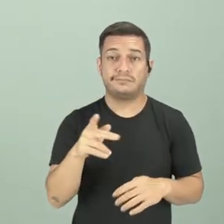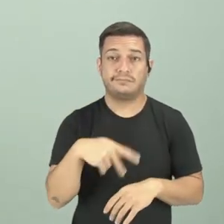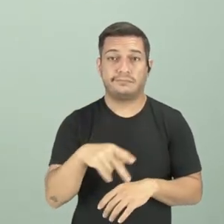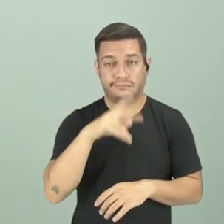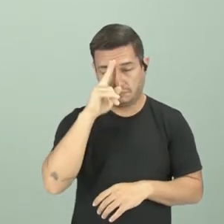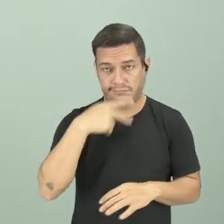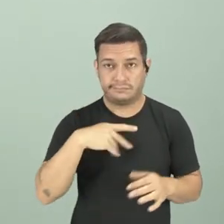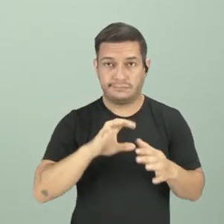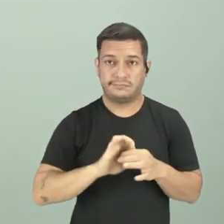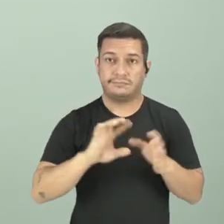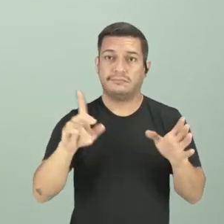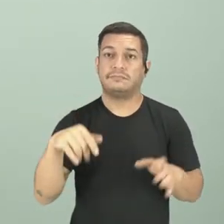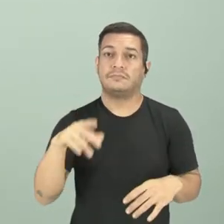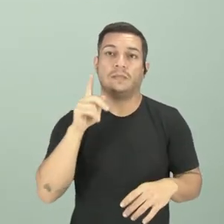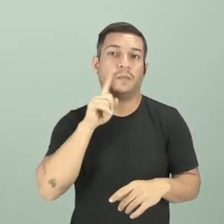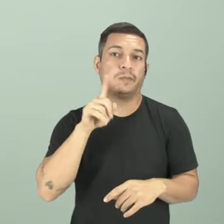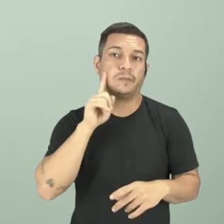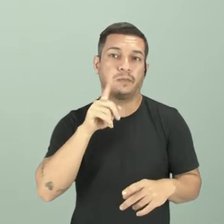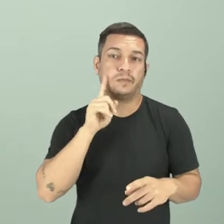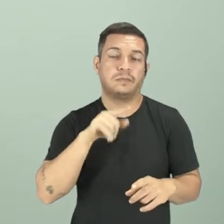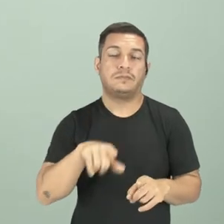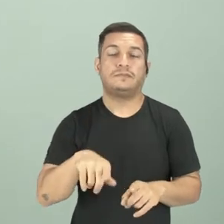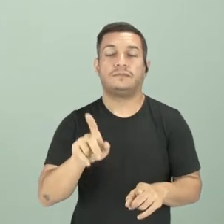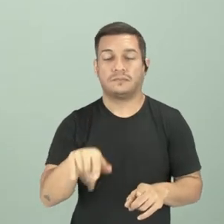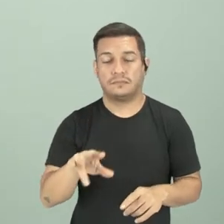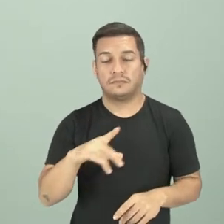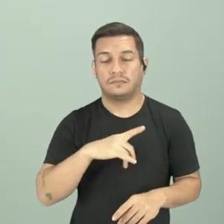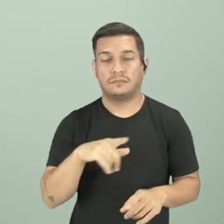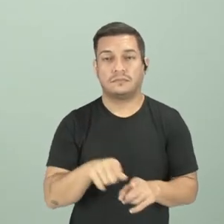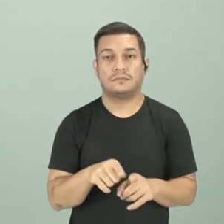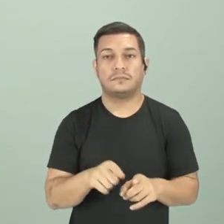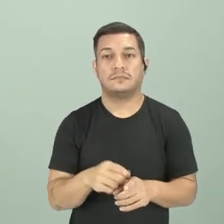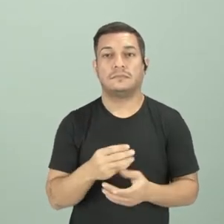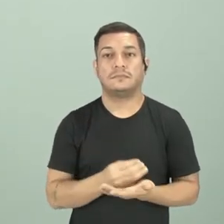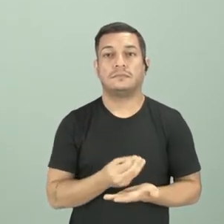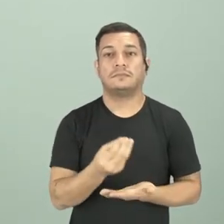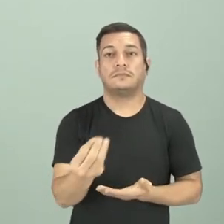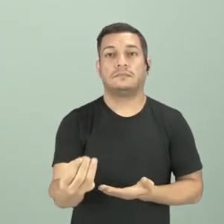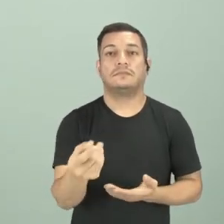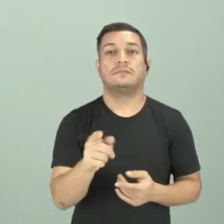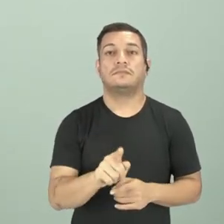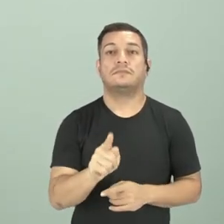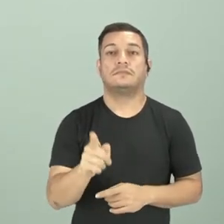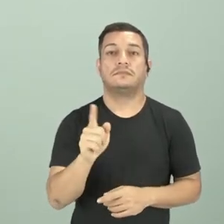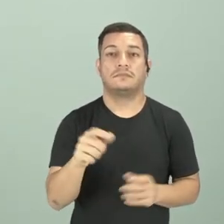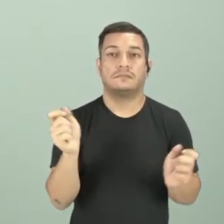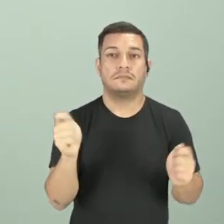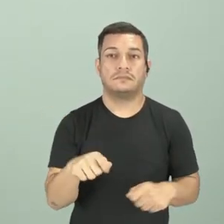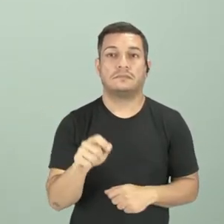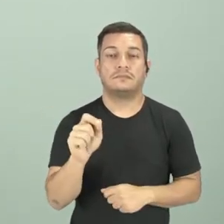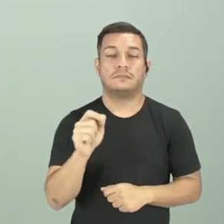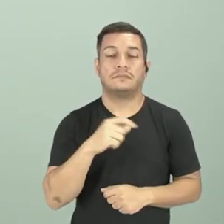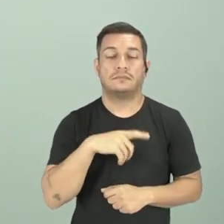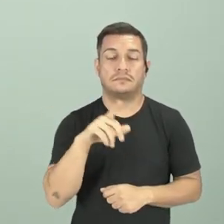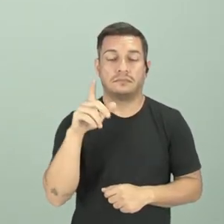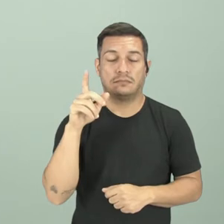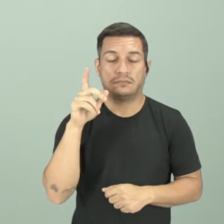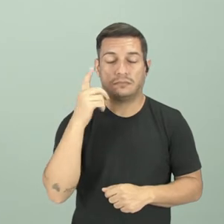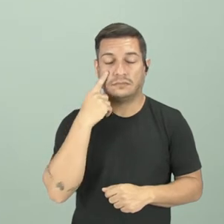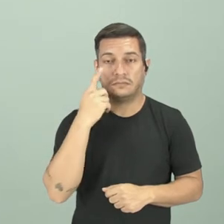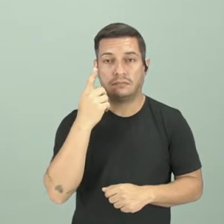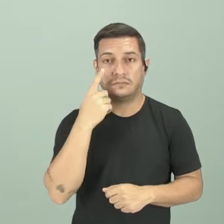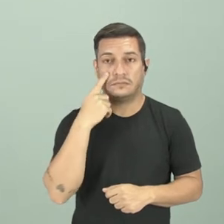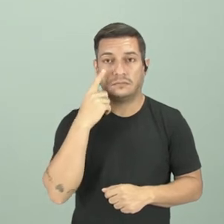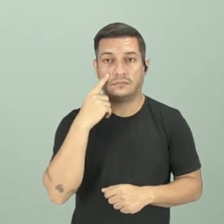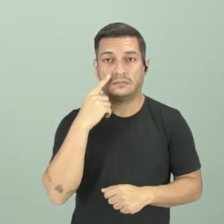independência. No caso foi os Estados Unidos da América, que vai estar também até fornecendo aporte teórico também, quando eles lançam